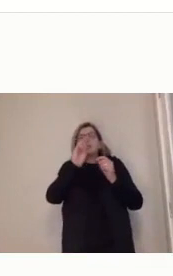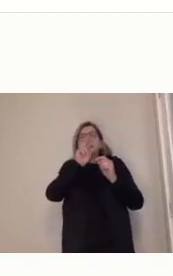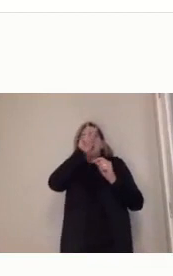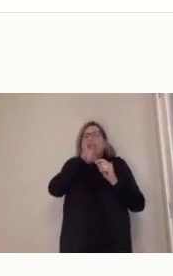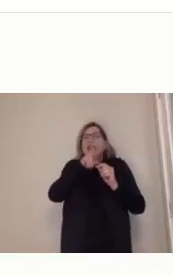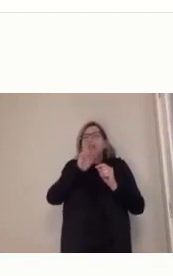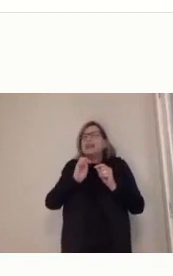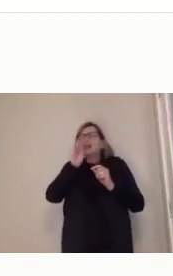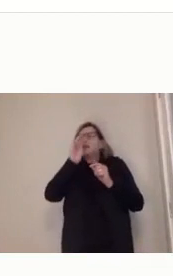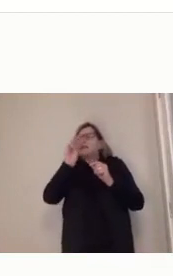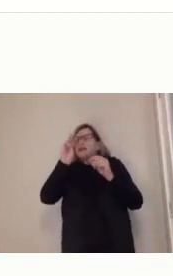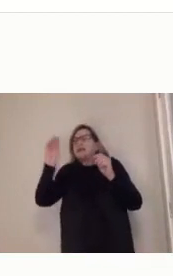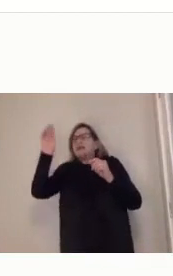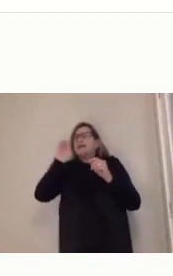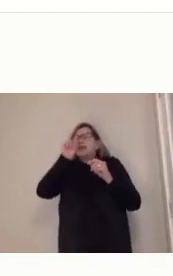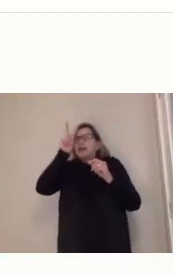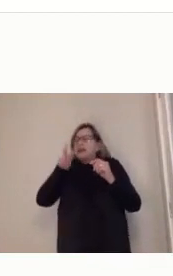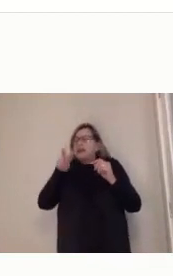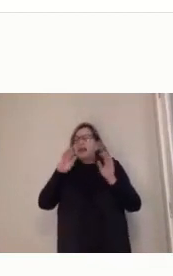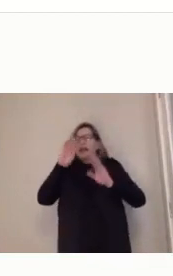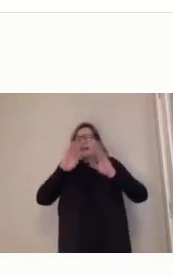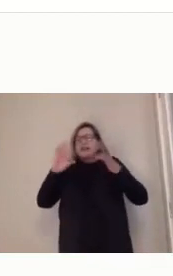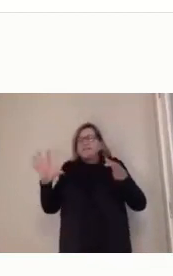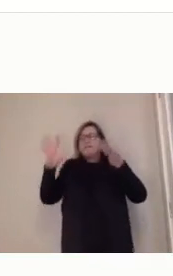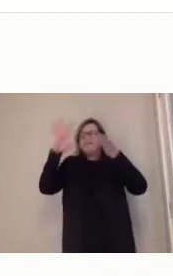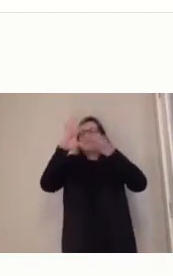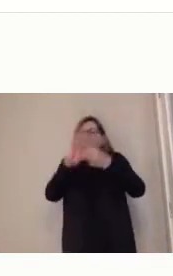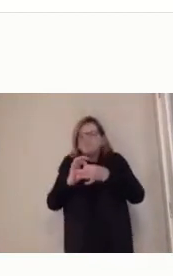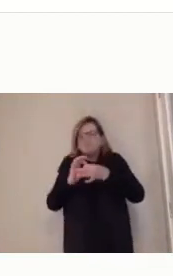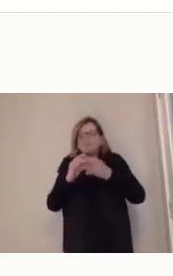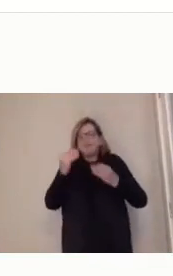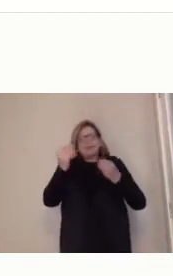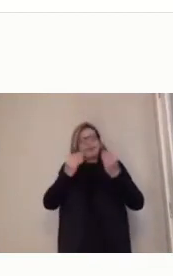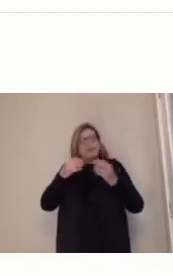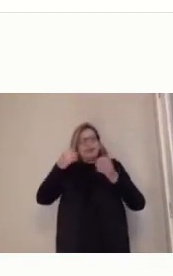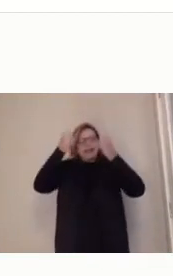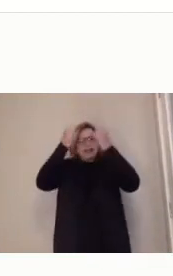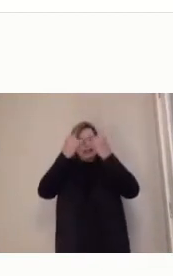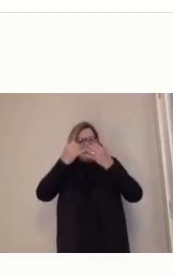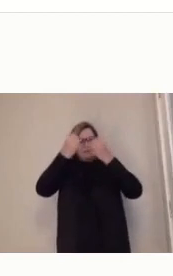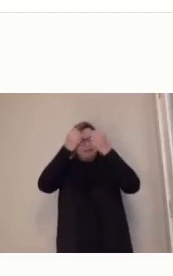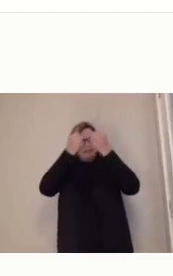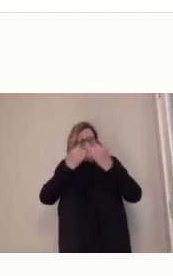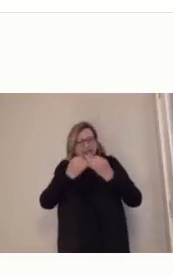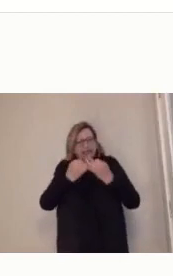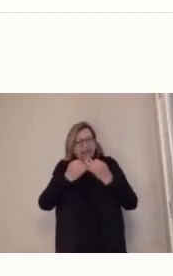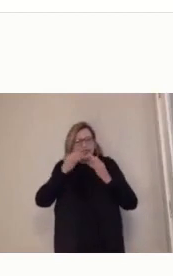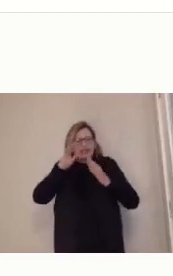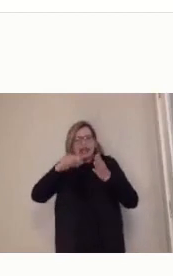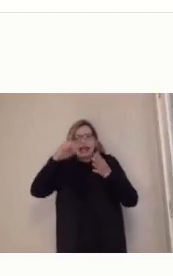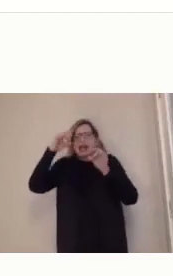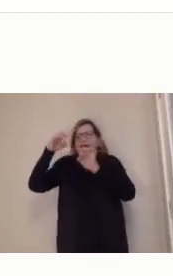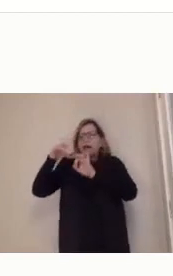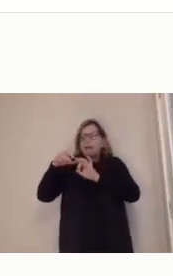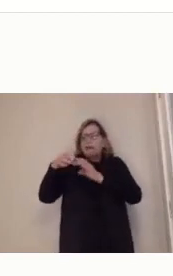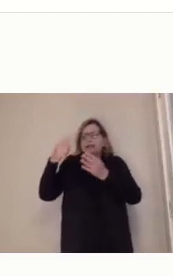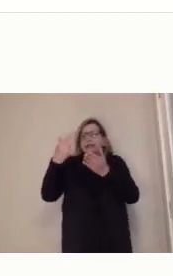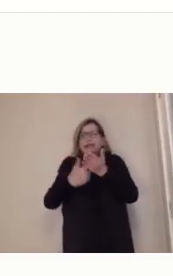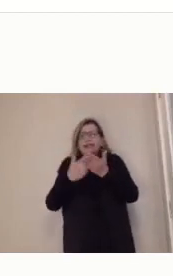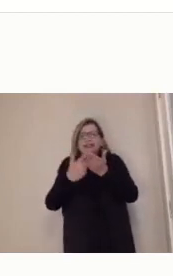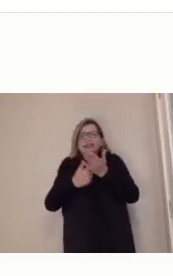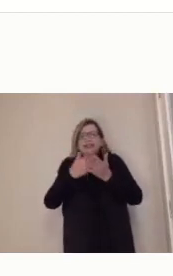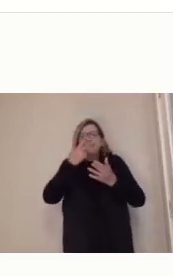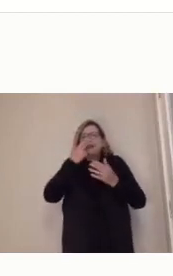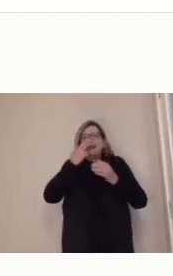está saindo desse livro pela página, é porque a gente está voando para outras páginas, para outros links, para